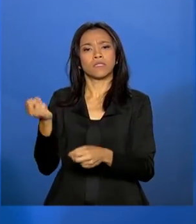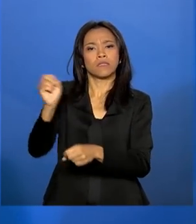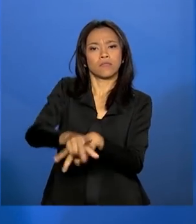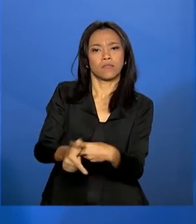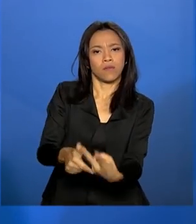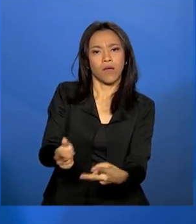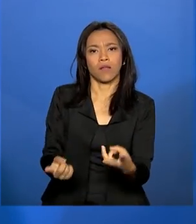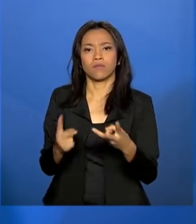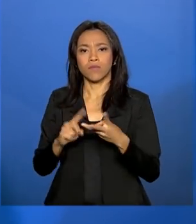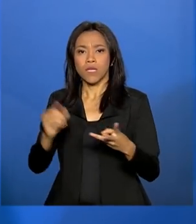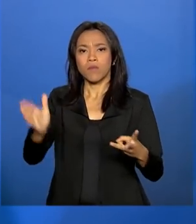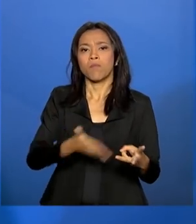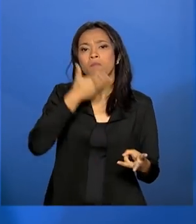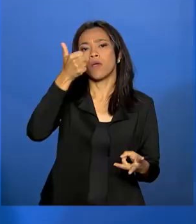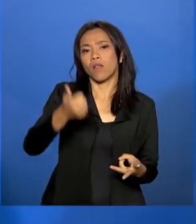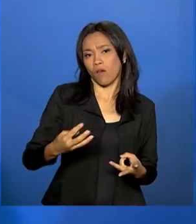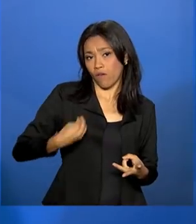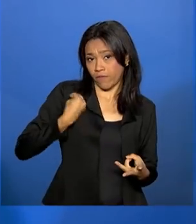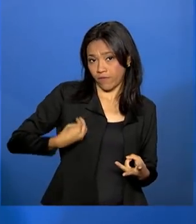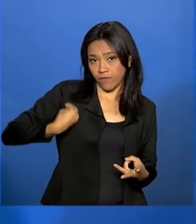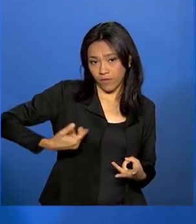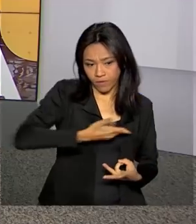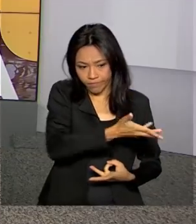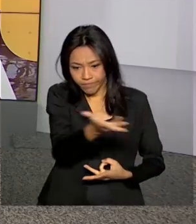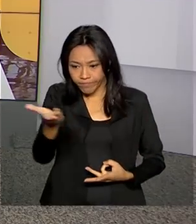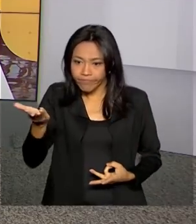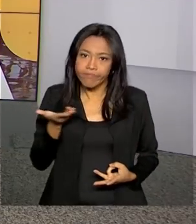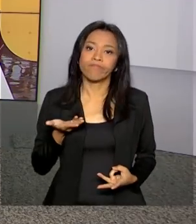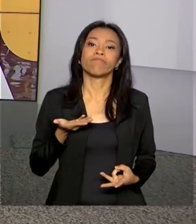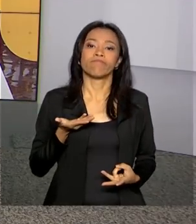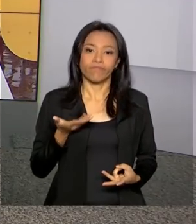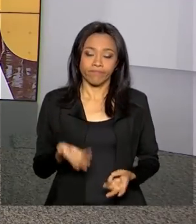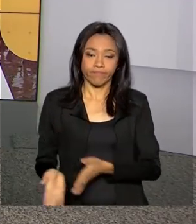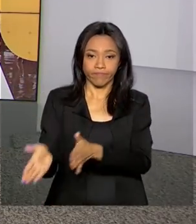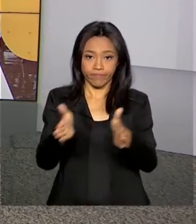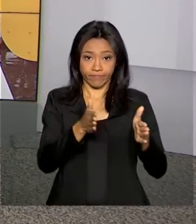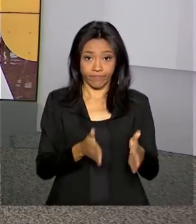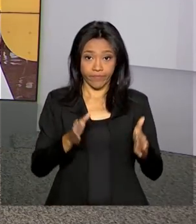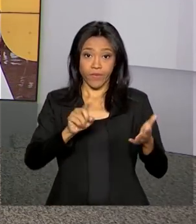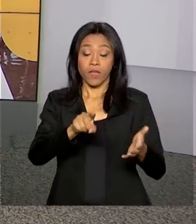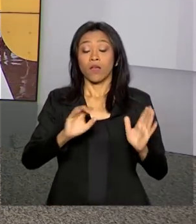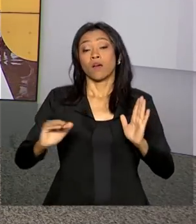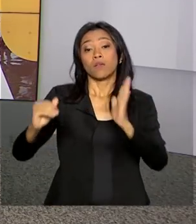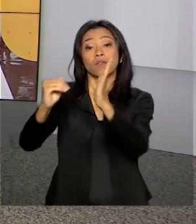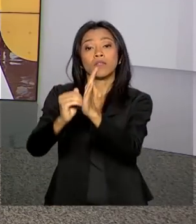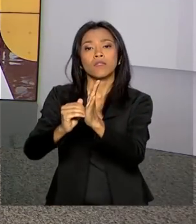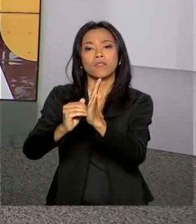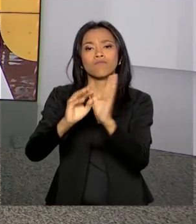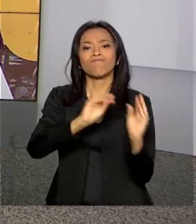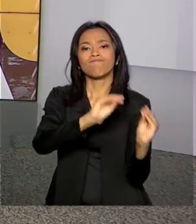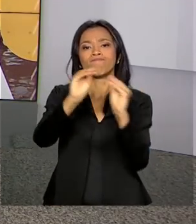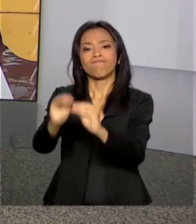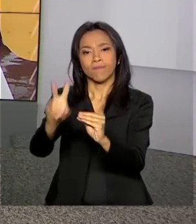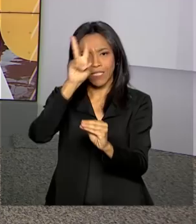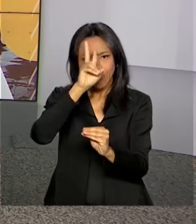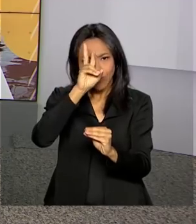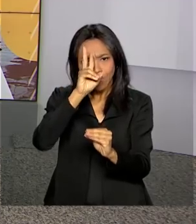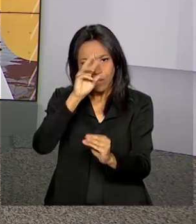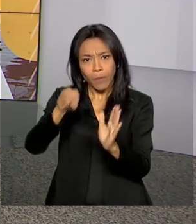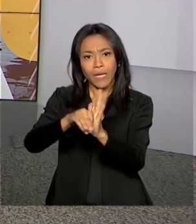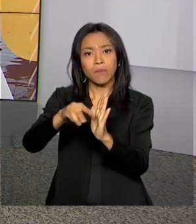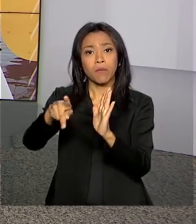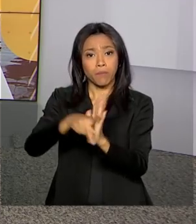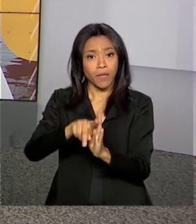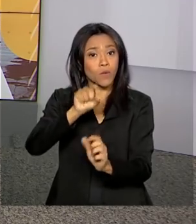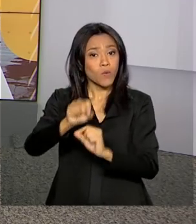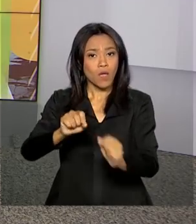melhoria da qualidade de vida da nossa população. O Senado deixou para segunda-feira a votação da medida provisória que combate